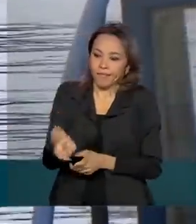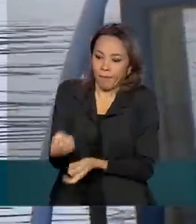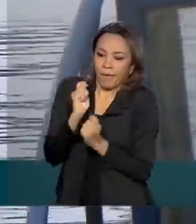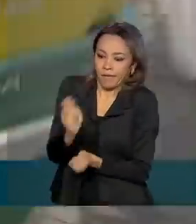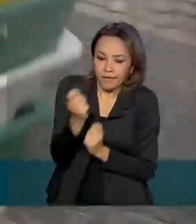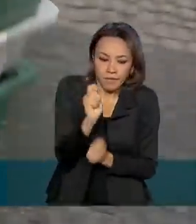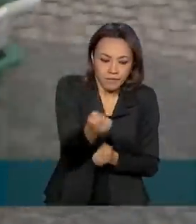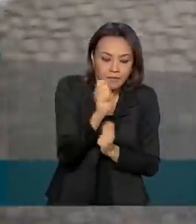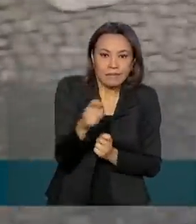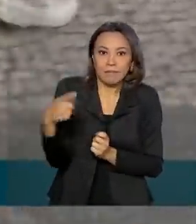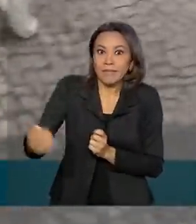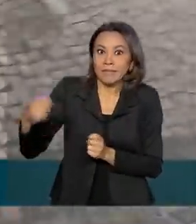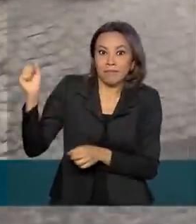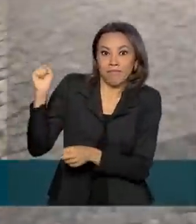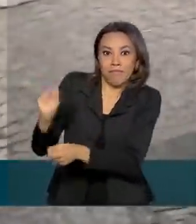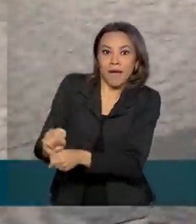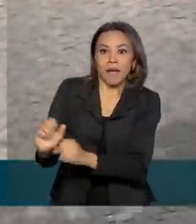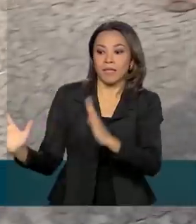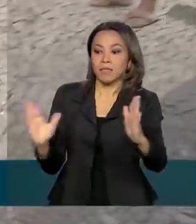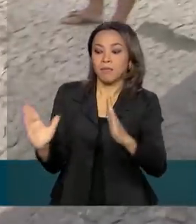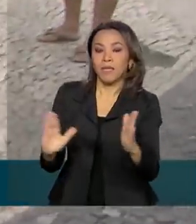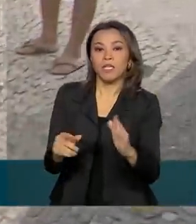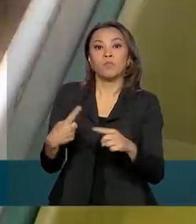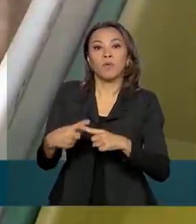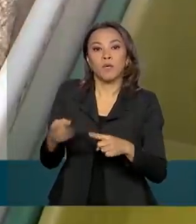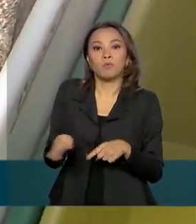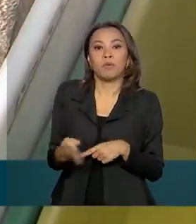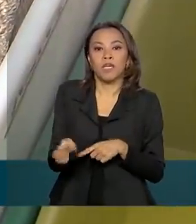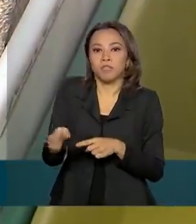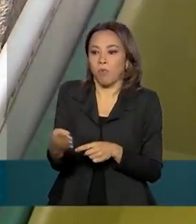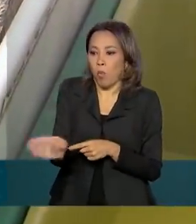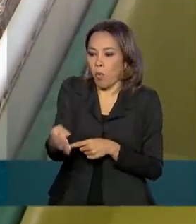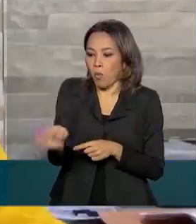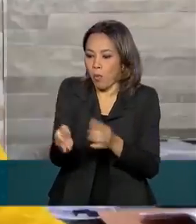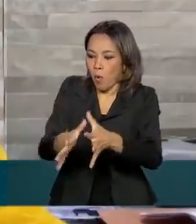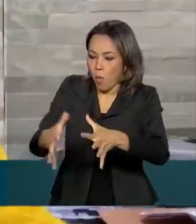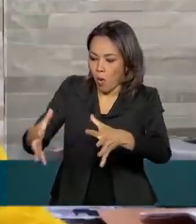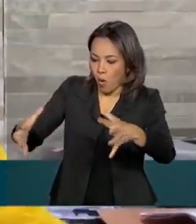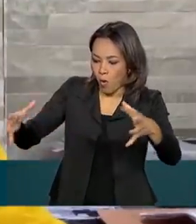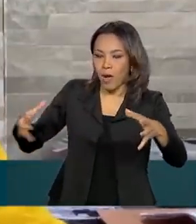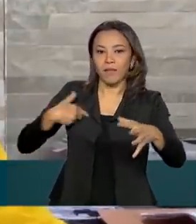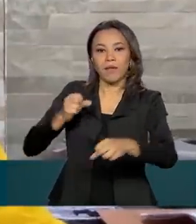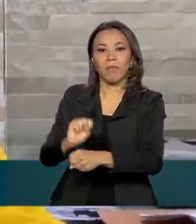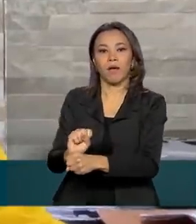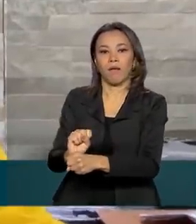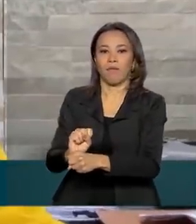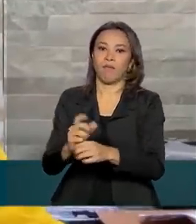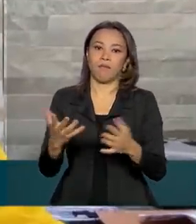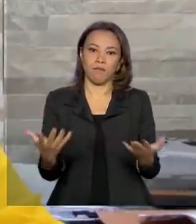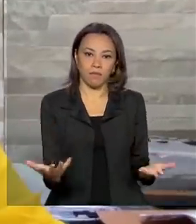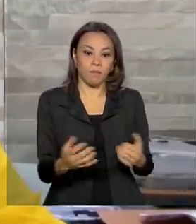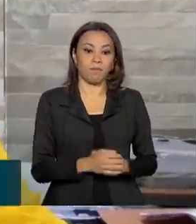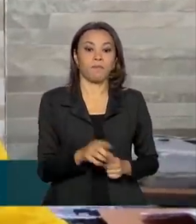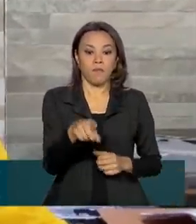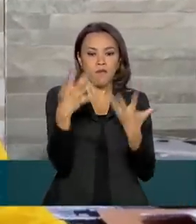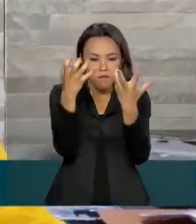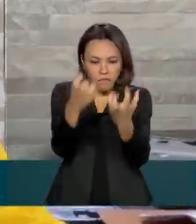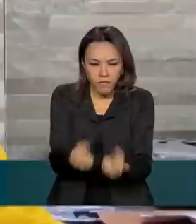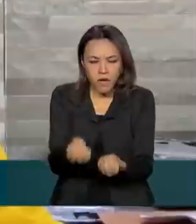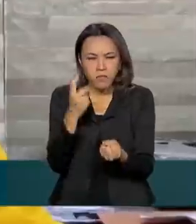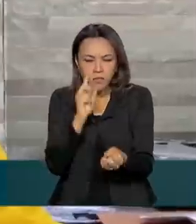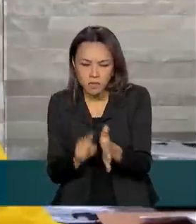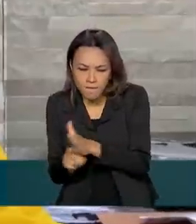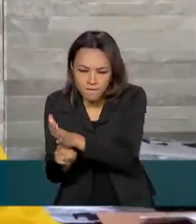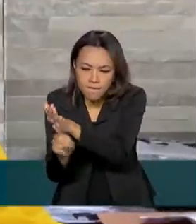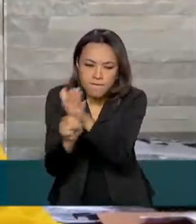precisa interromper a atividade durante a época de reprodução das espécies. Vamos fazer a apuração e vamos investigar